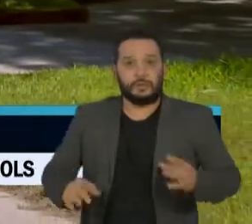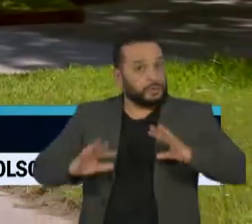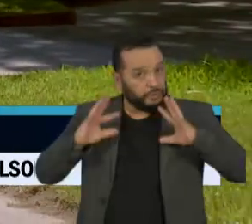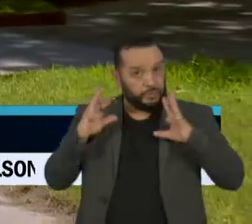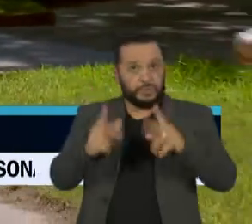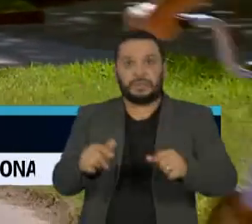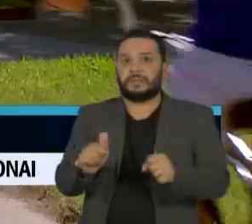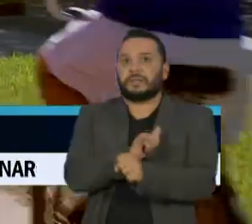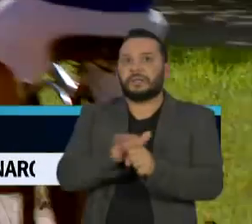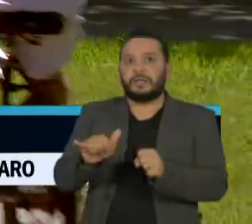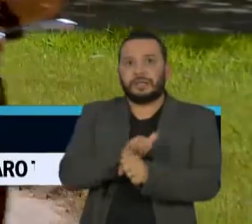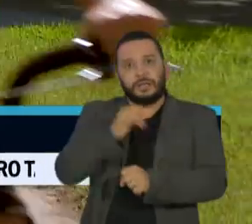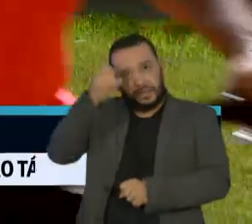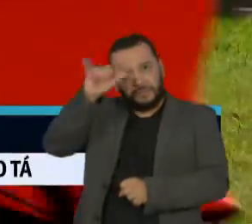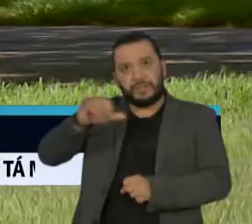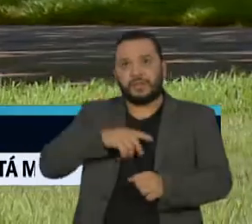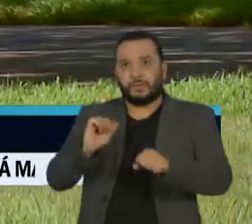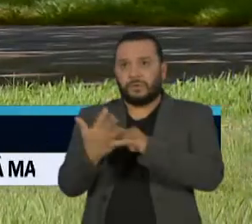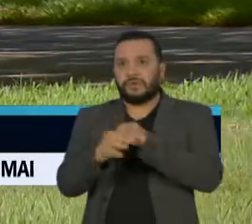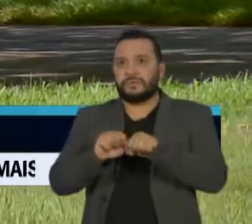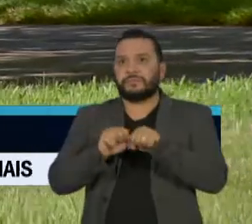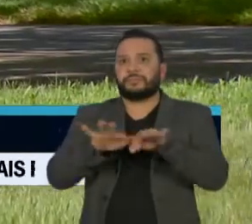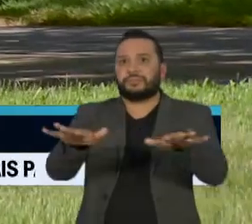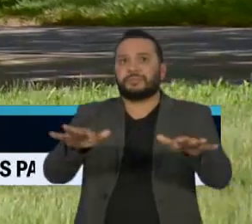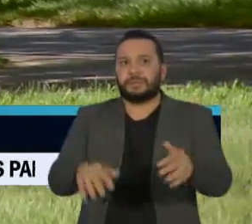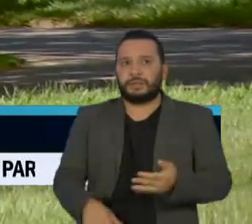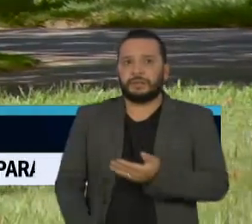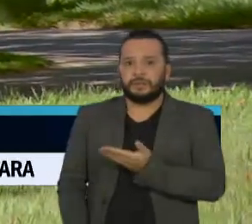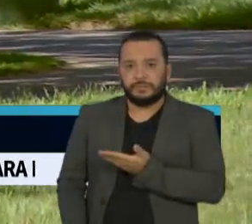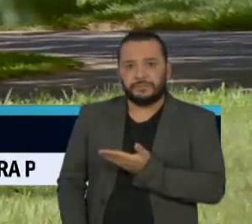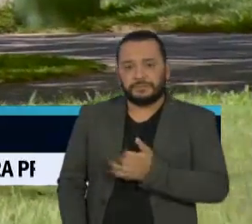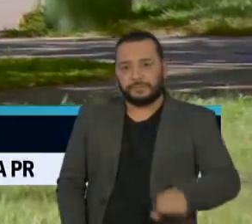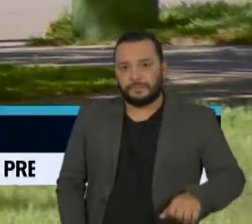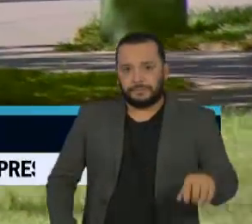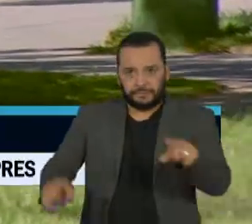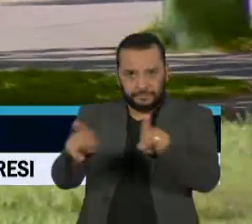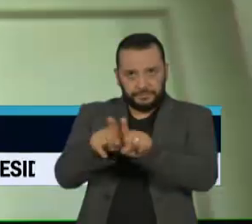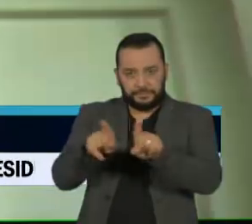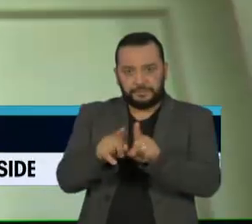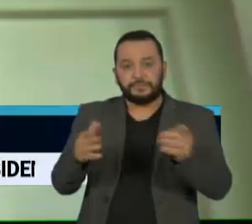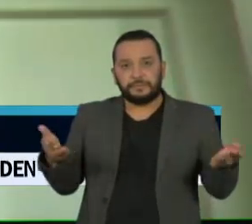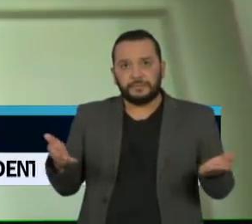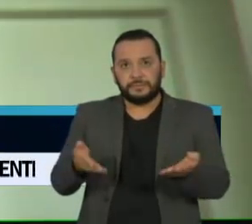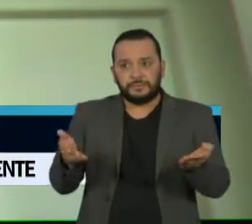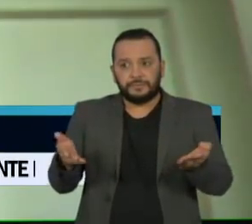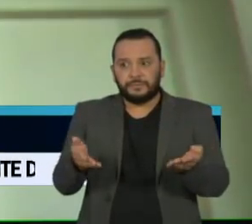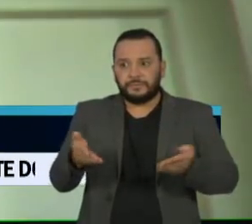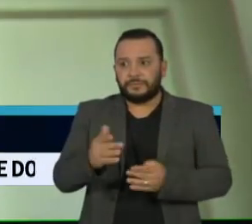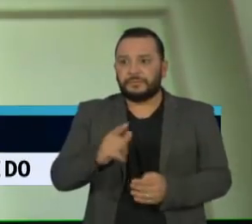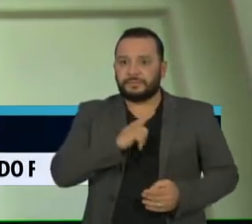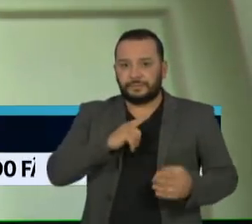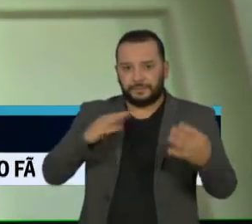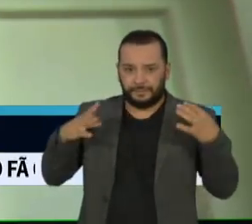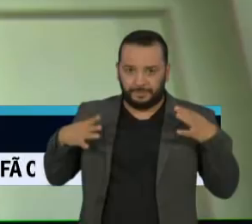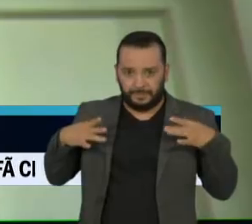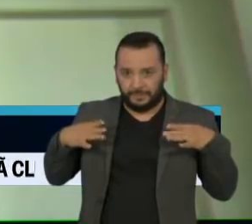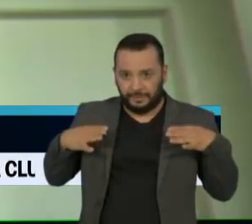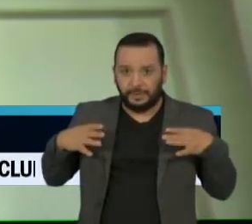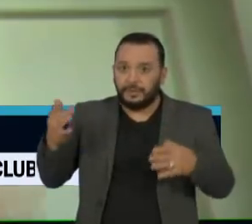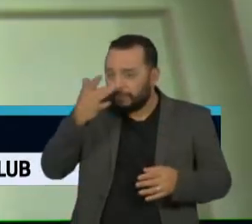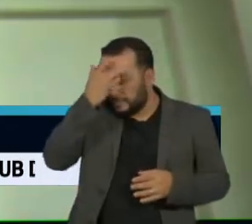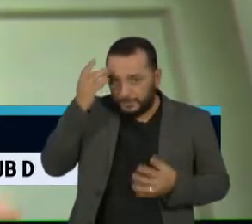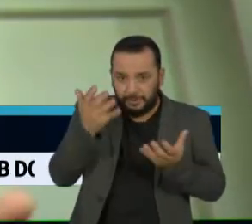tomadas para evitar que a Covid-19 se espalhe por essas regiões. Uma situação dessa agora, que você tem um feriado, se a pessoa resolve